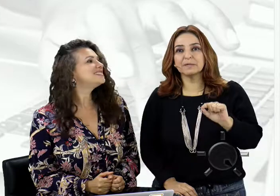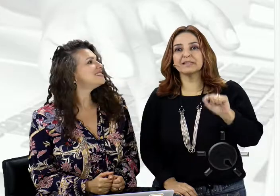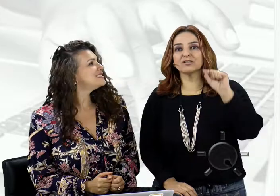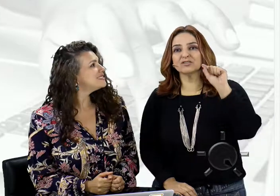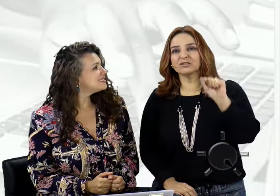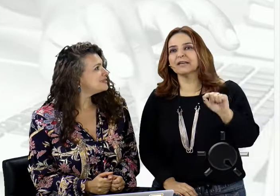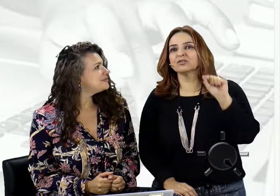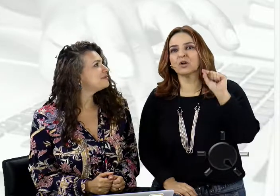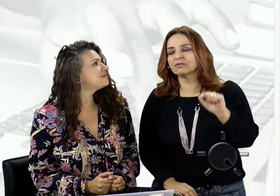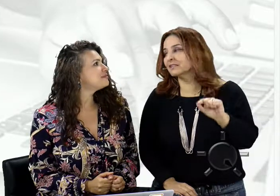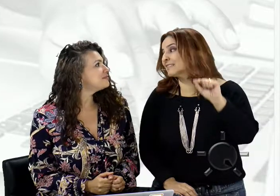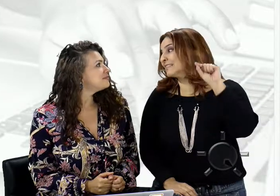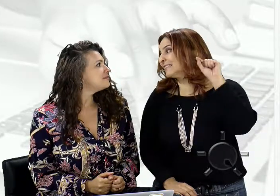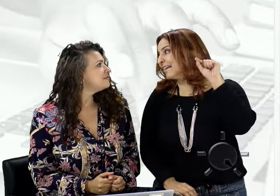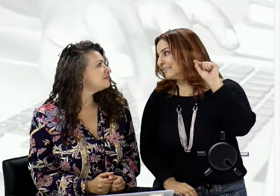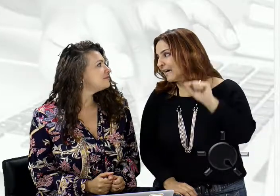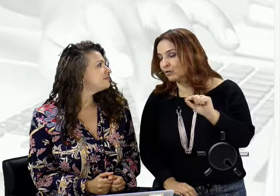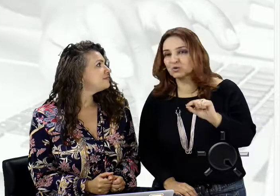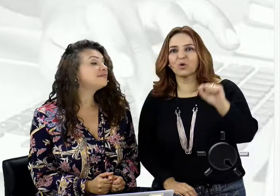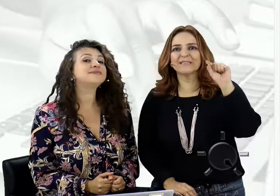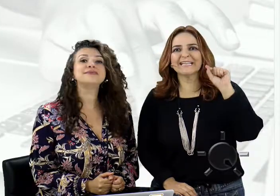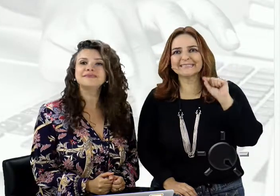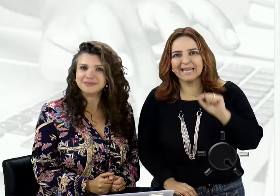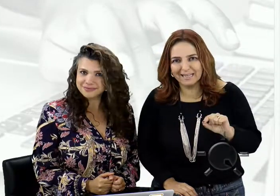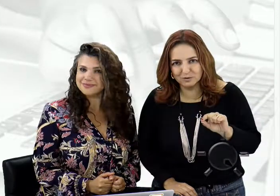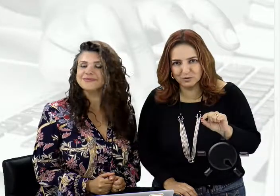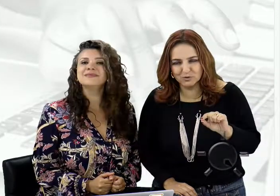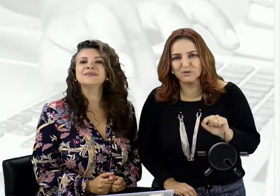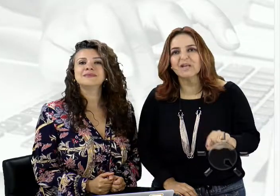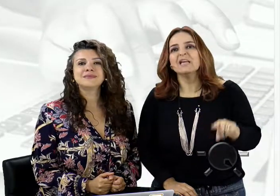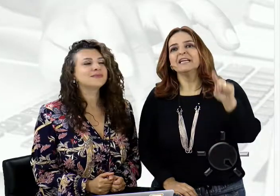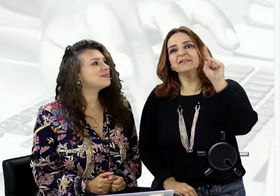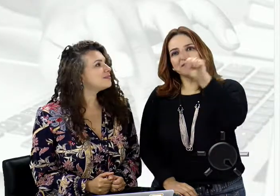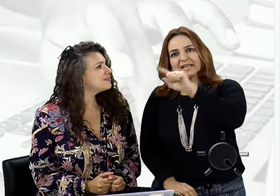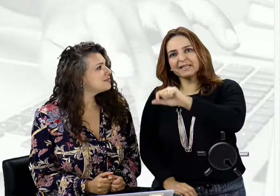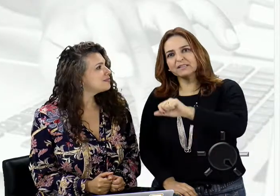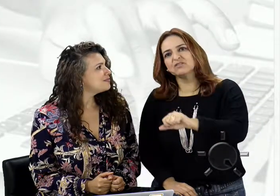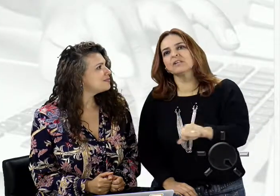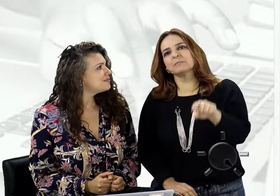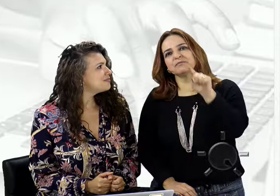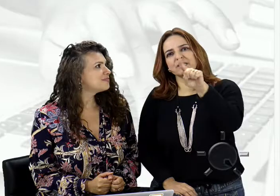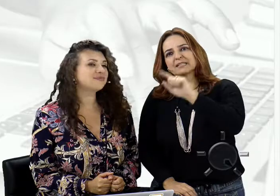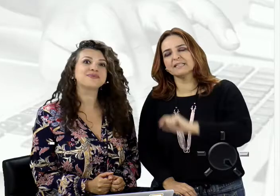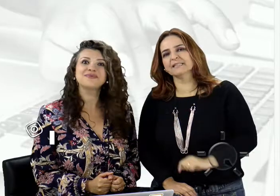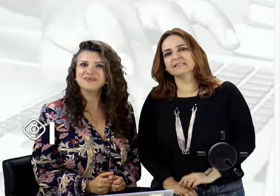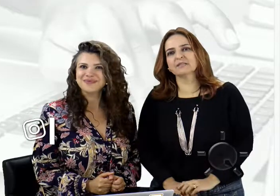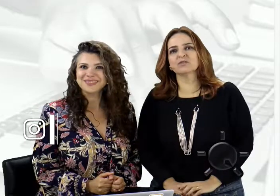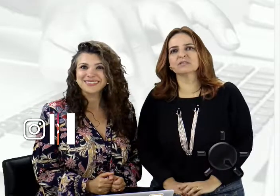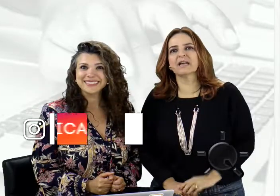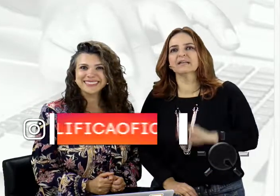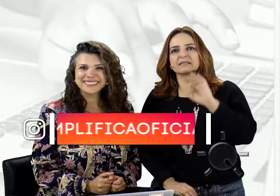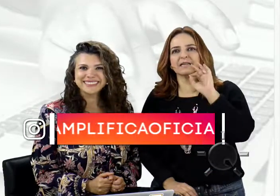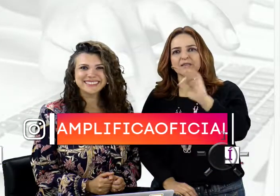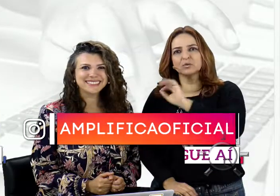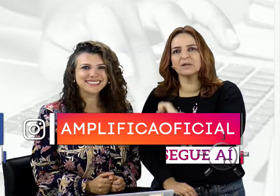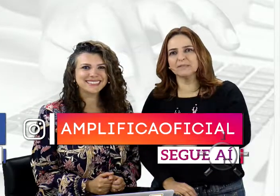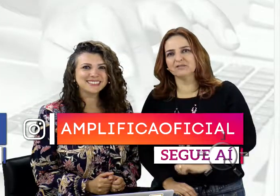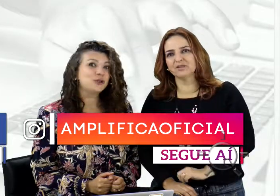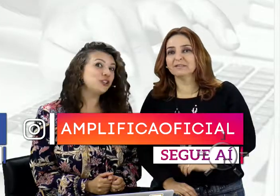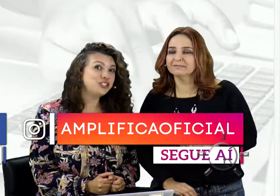veia pra que a gente tenha jovens cidadãos conectados. E fica aí a dica pra você seguir nas redes sociais